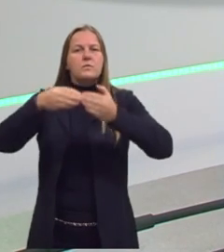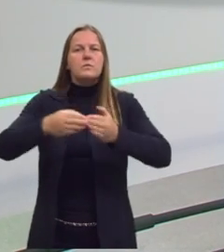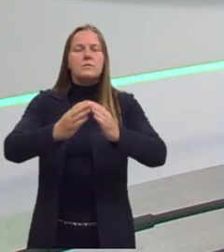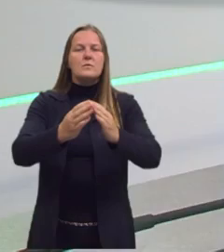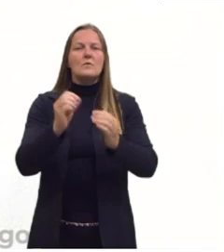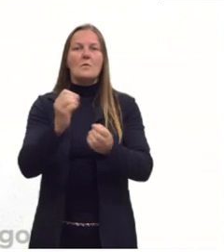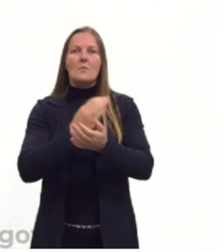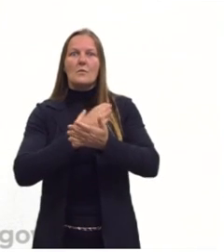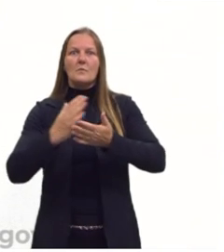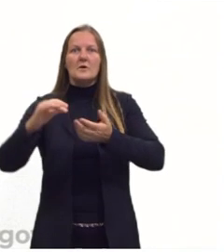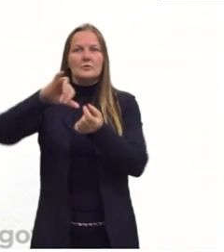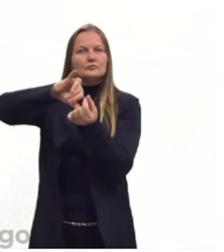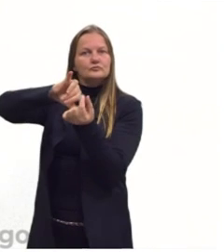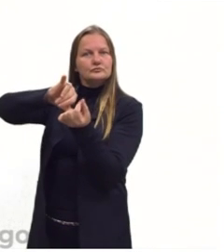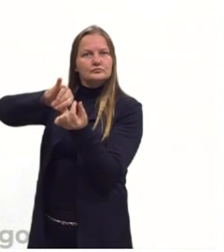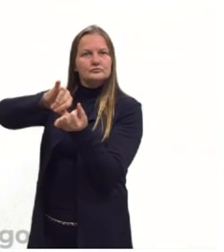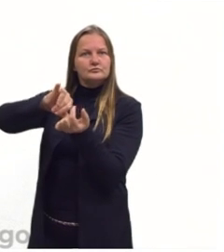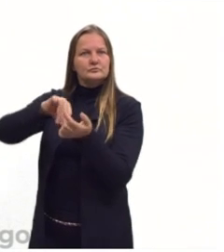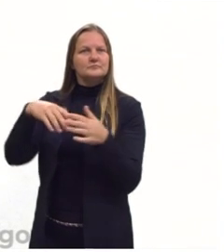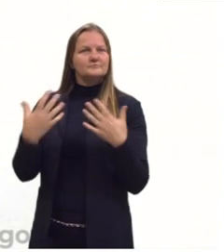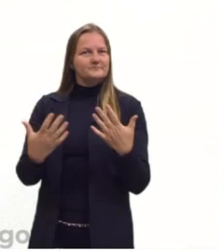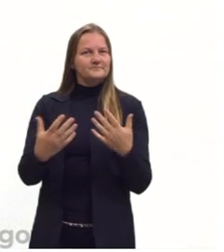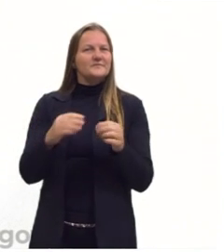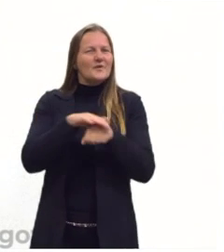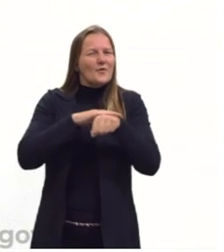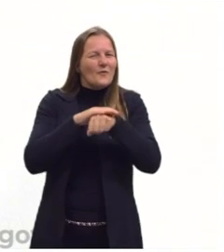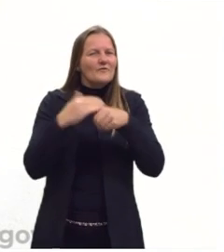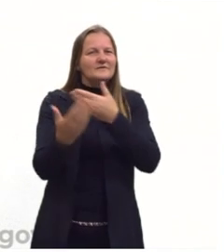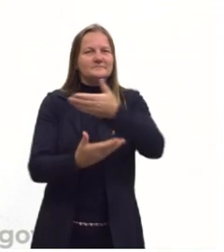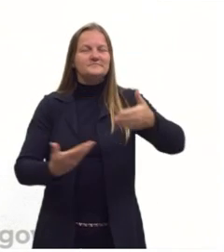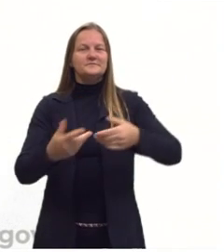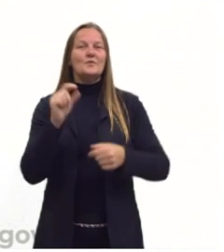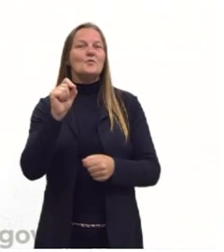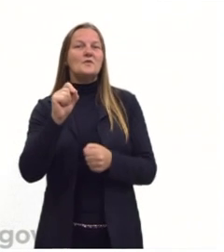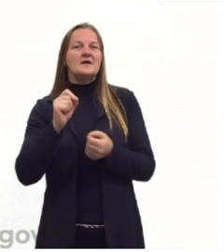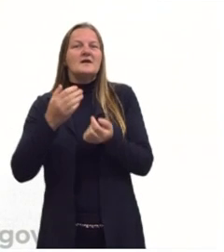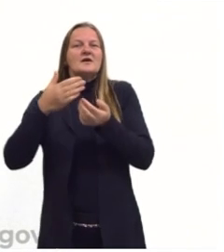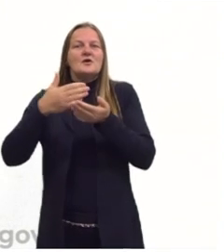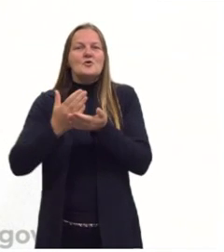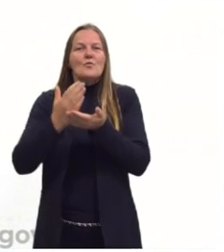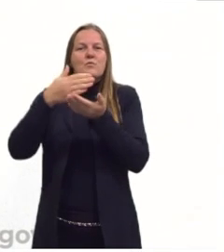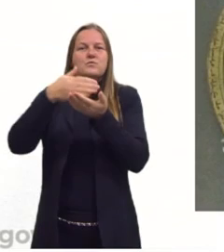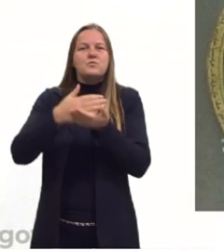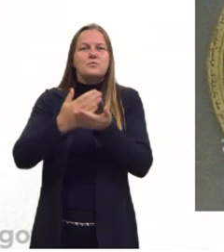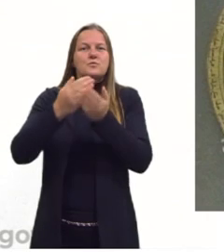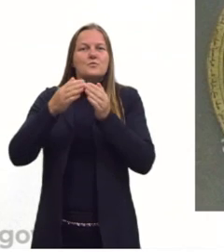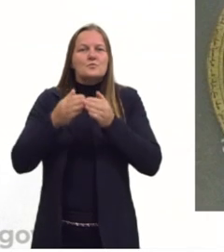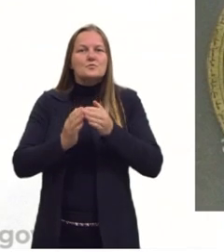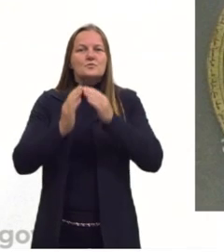ao capitalismo. Então, a gente vai conversar um pouquinho, o que foram essas navegações?